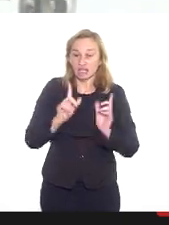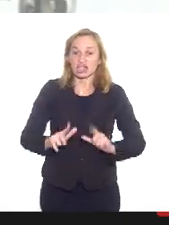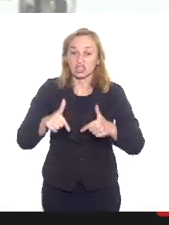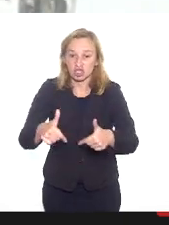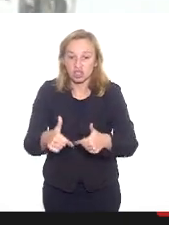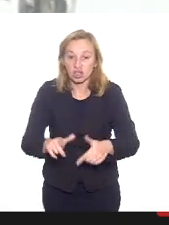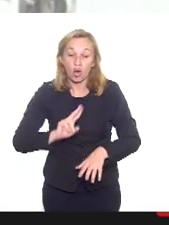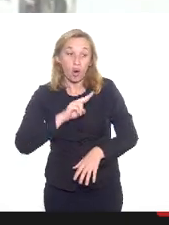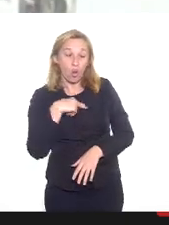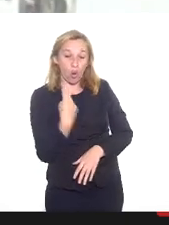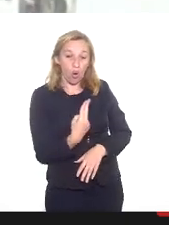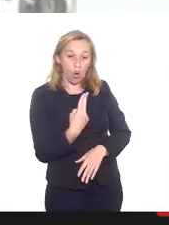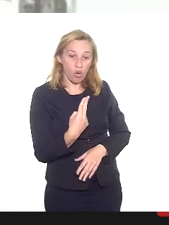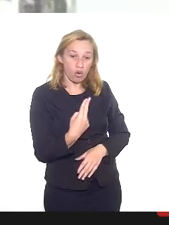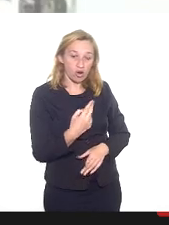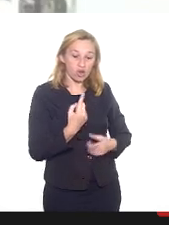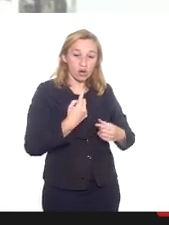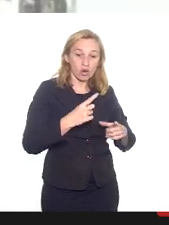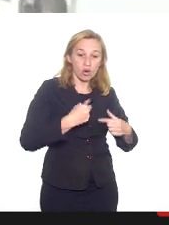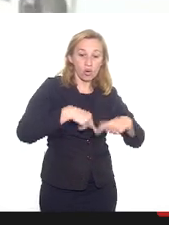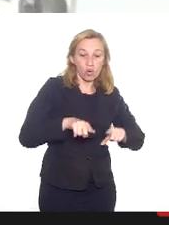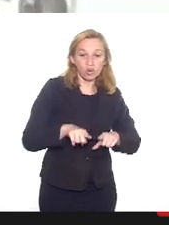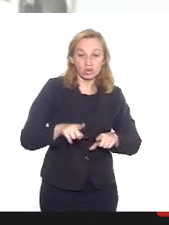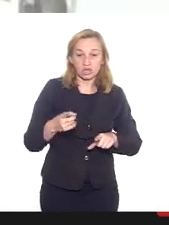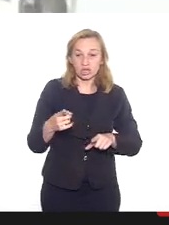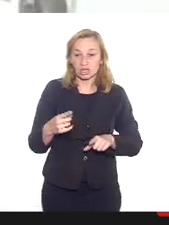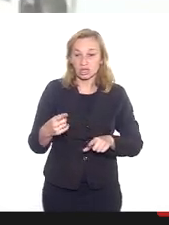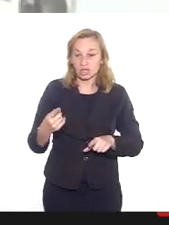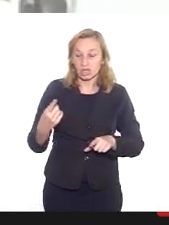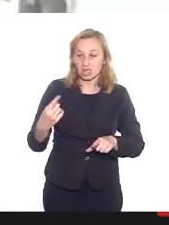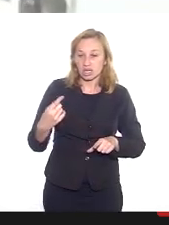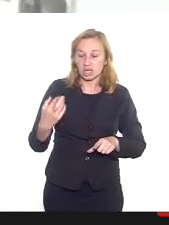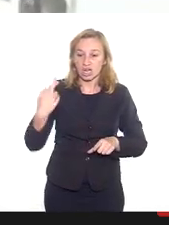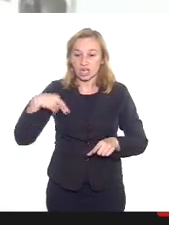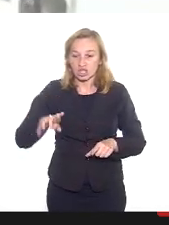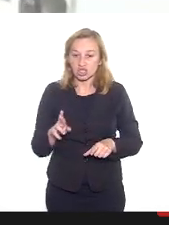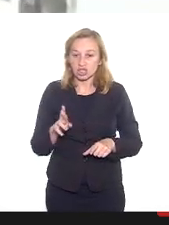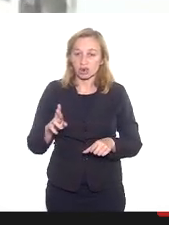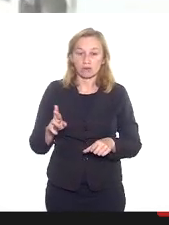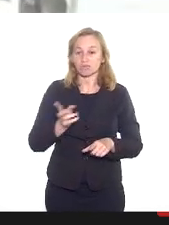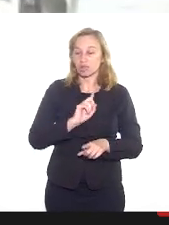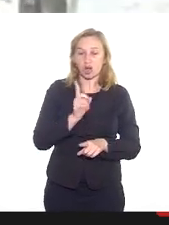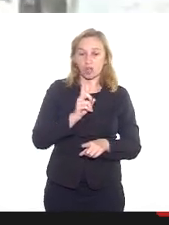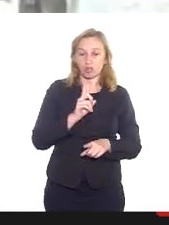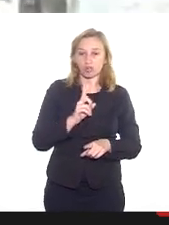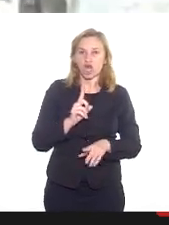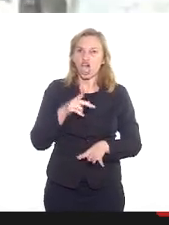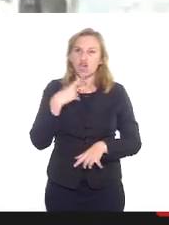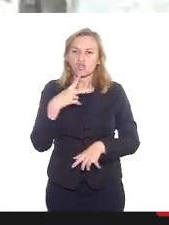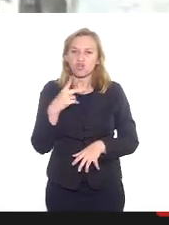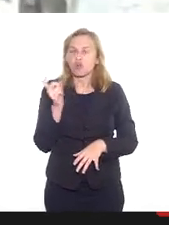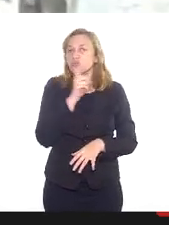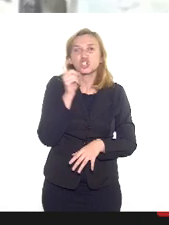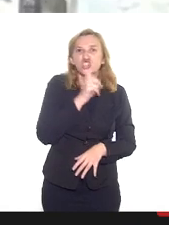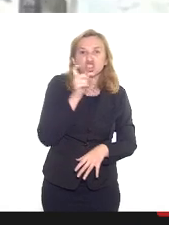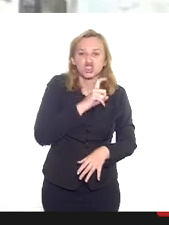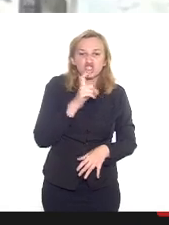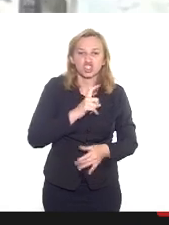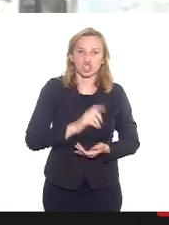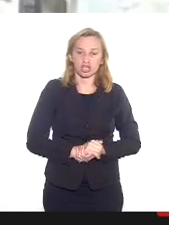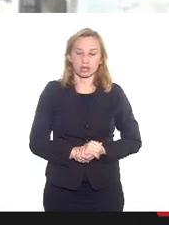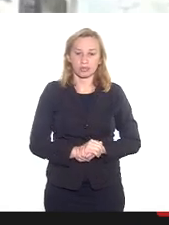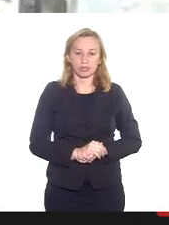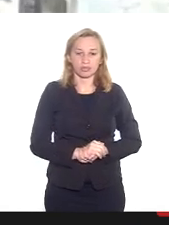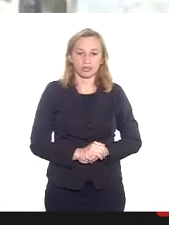anunciar em jornais. eu trago o seu amor de volta em três horas. É mentira. Não traz. Eu não vou potencializar quem fica riando comida